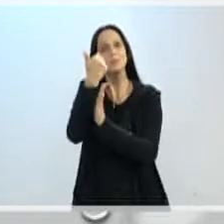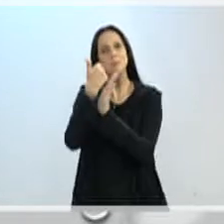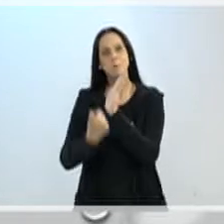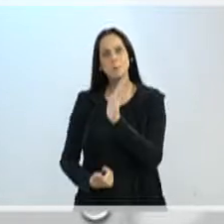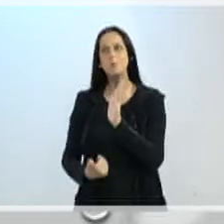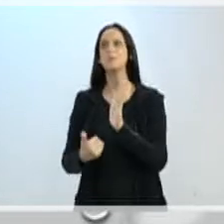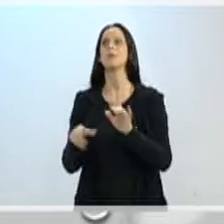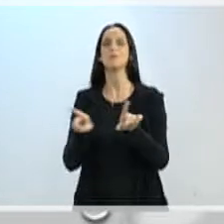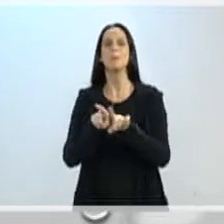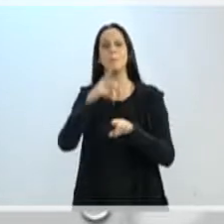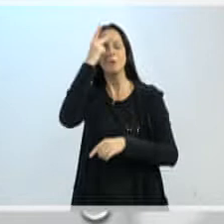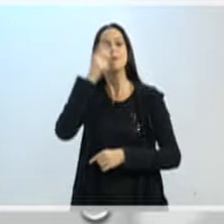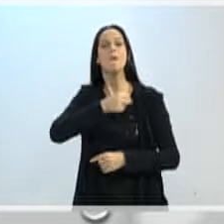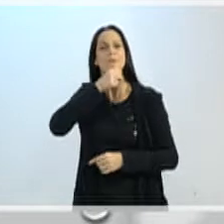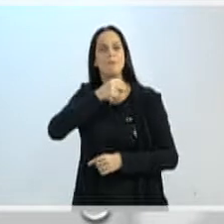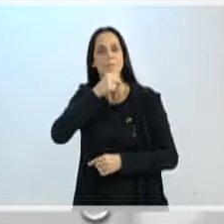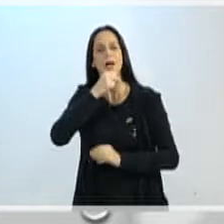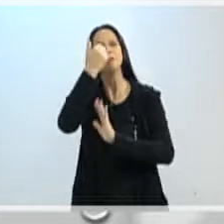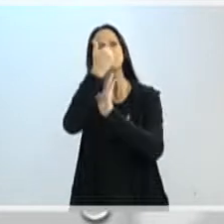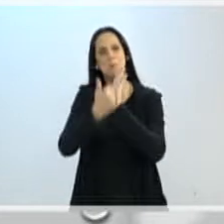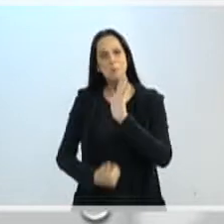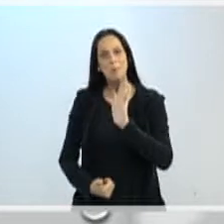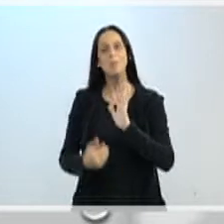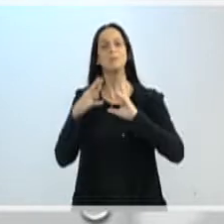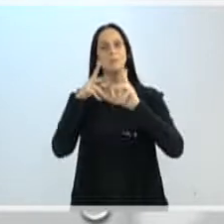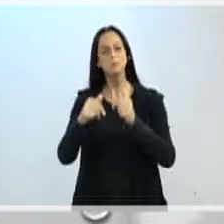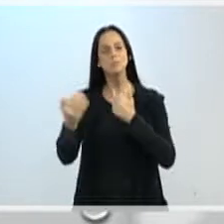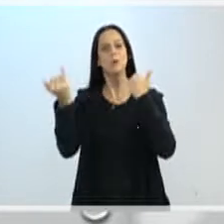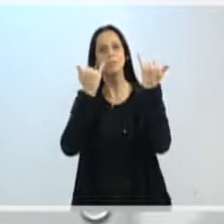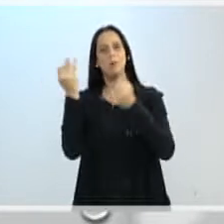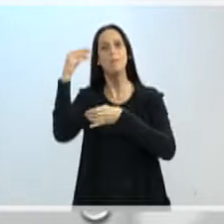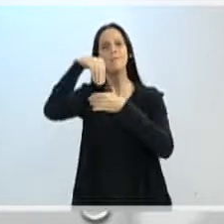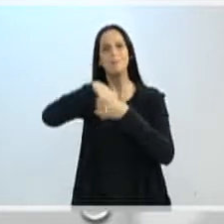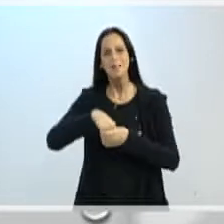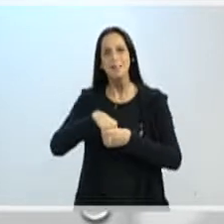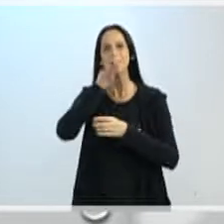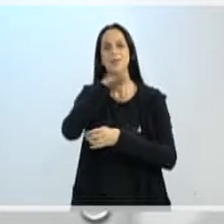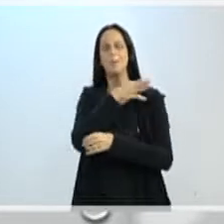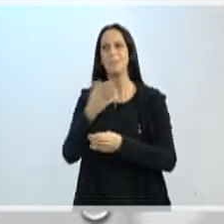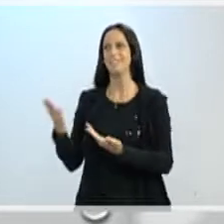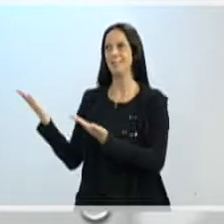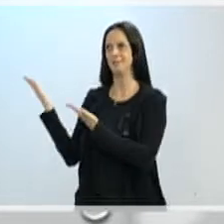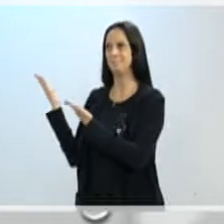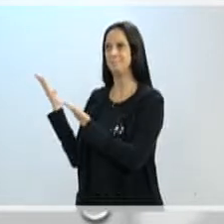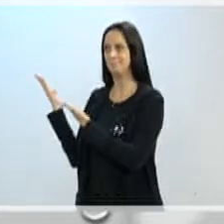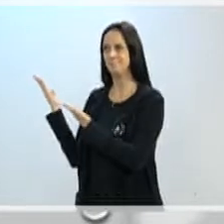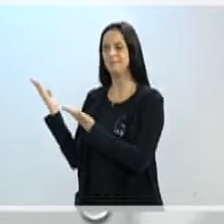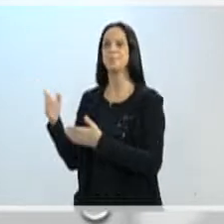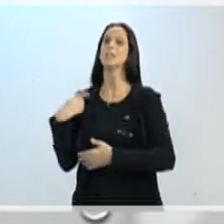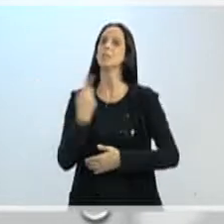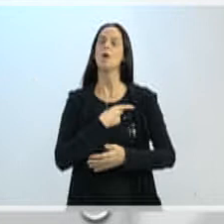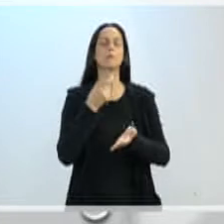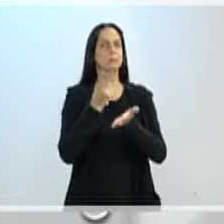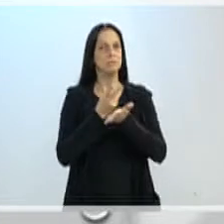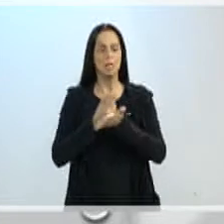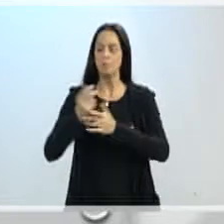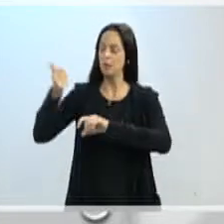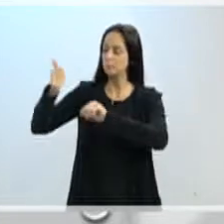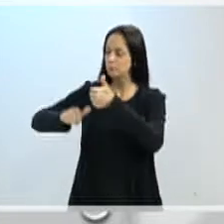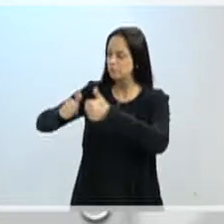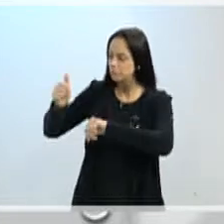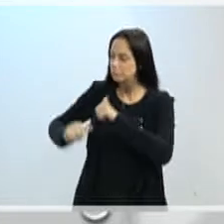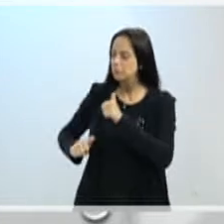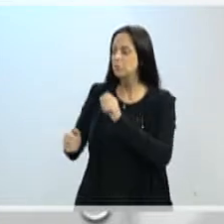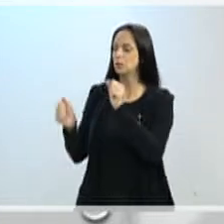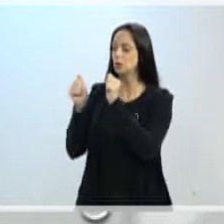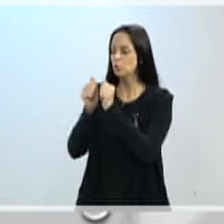levantados, parametrizados, e a gente então também faz a conferência, junto com o CETERB, junto com a Blumob, para ver se as informações